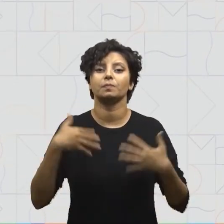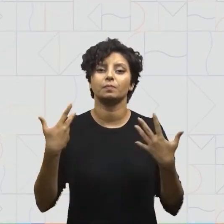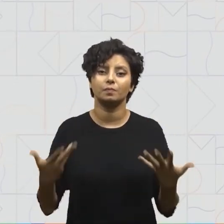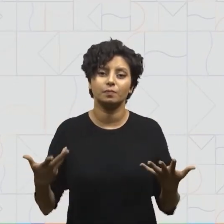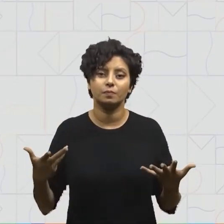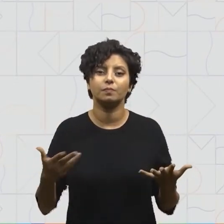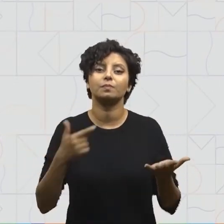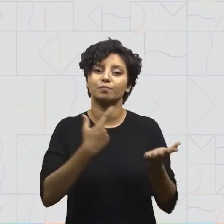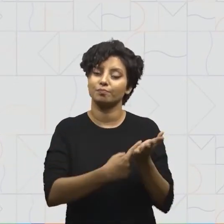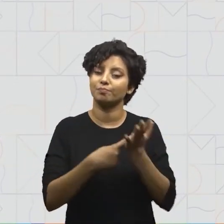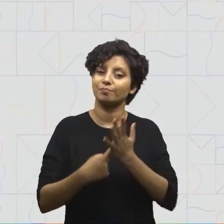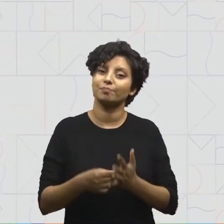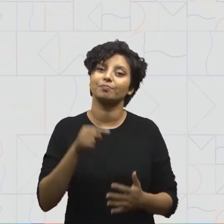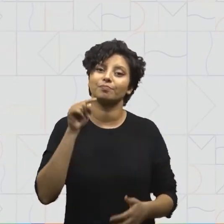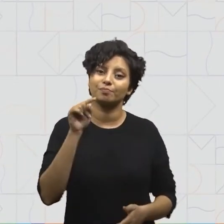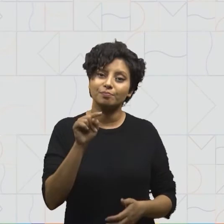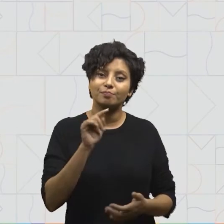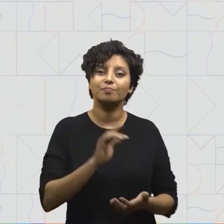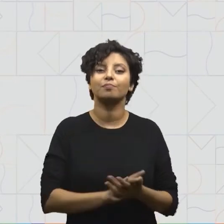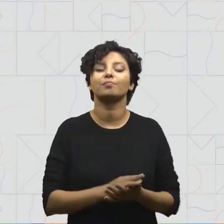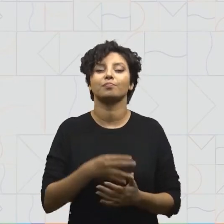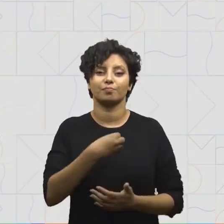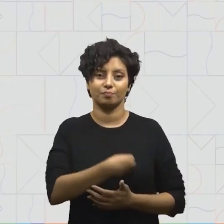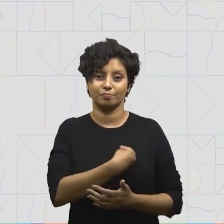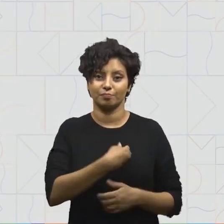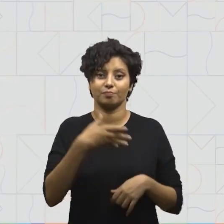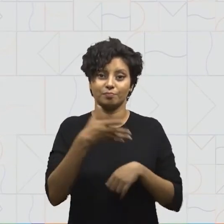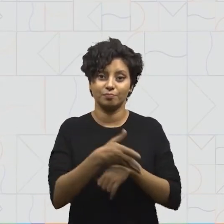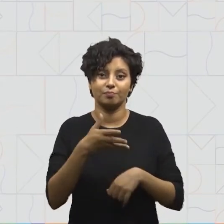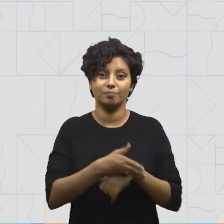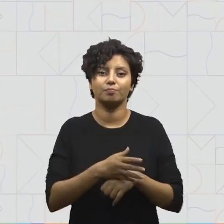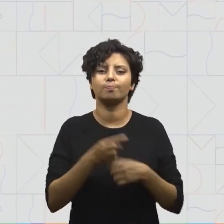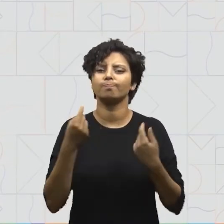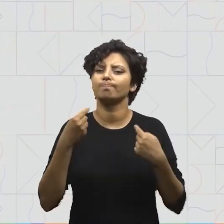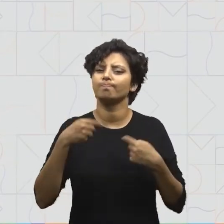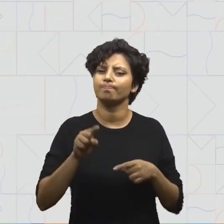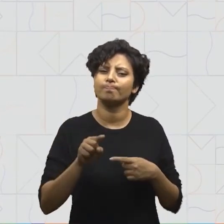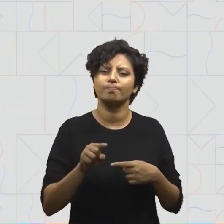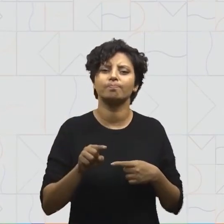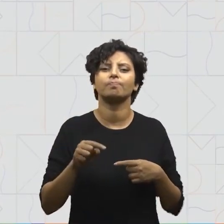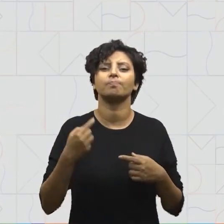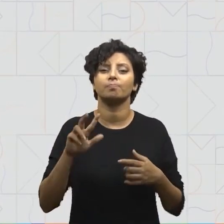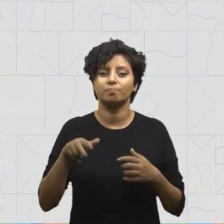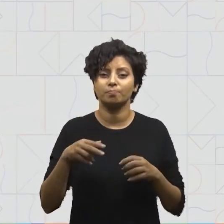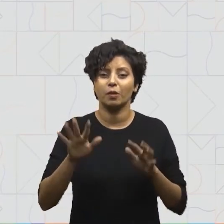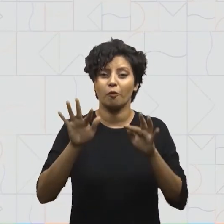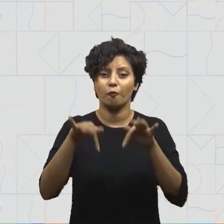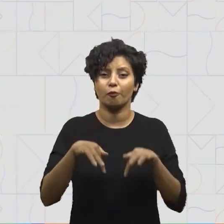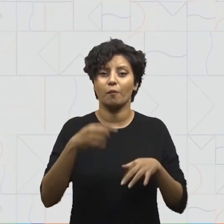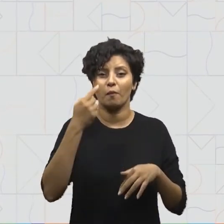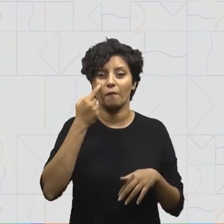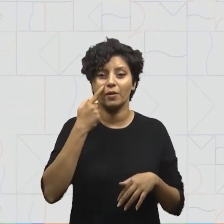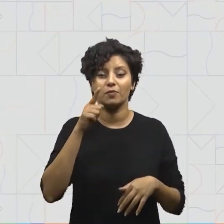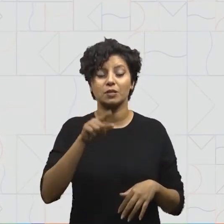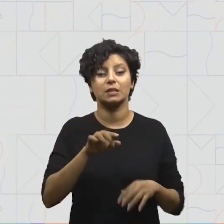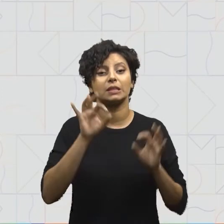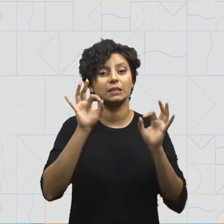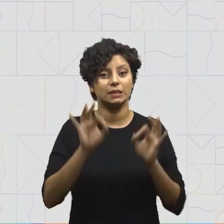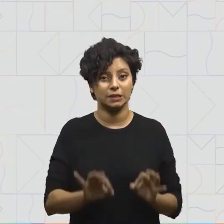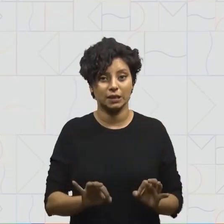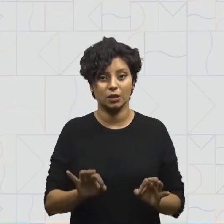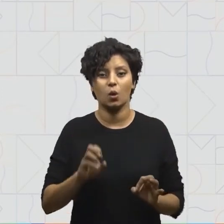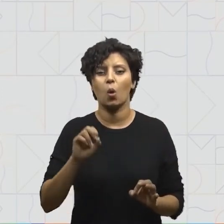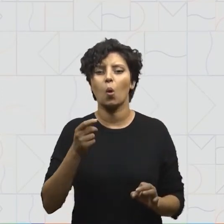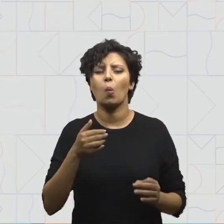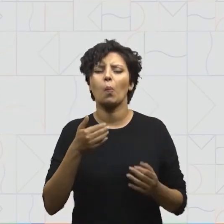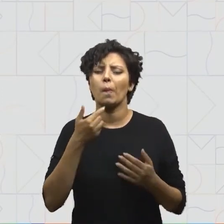para isso, eu convido você a participar comigo de um desafio. E no final, vamos ver se acertamos